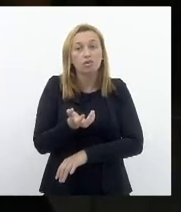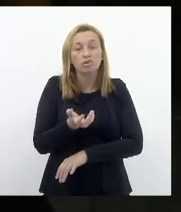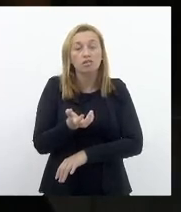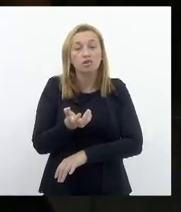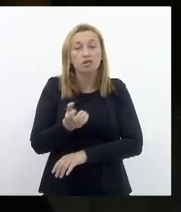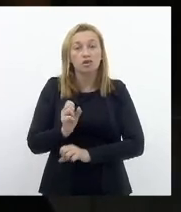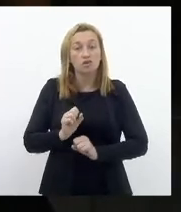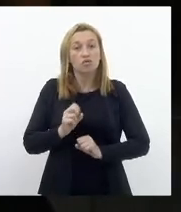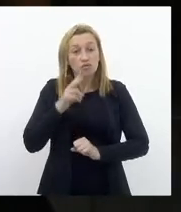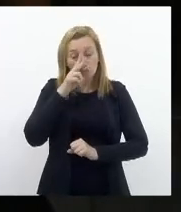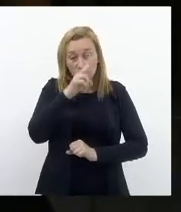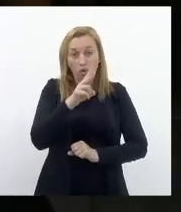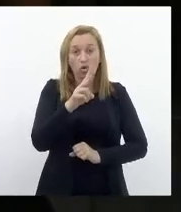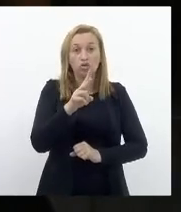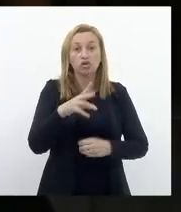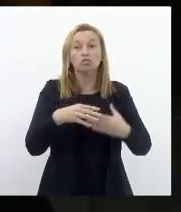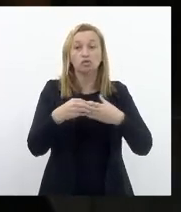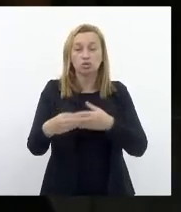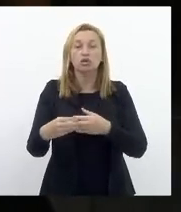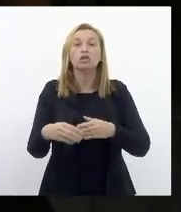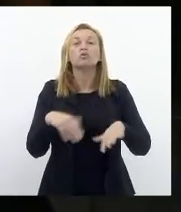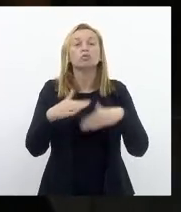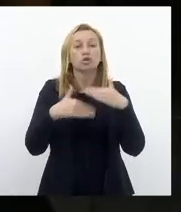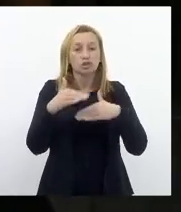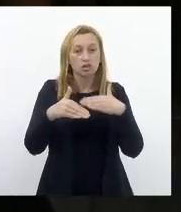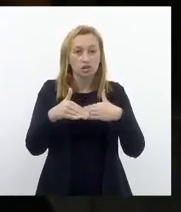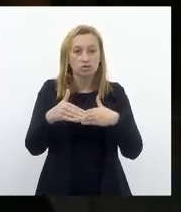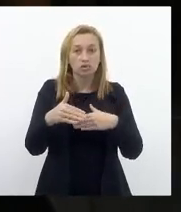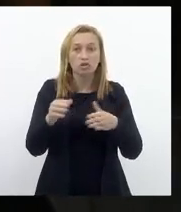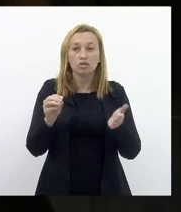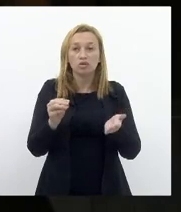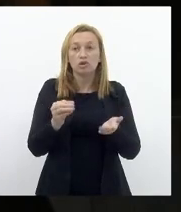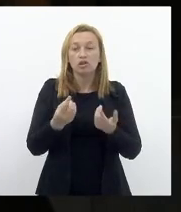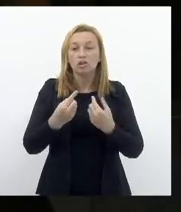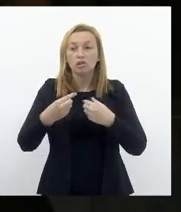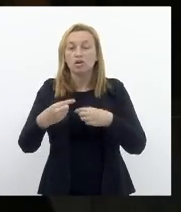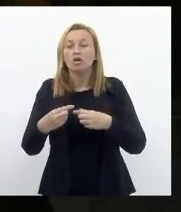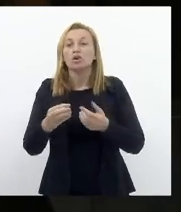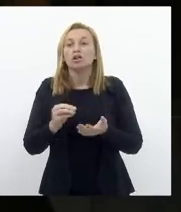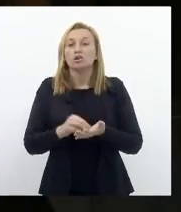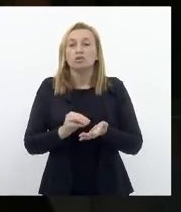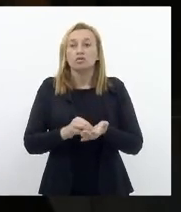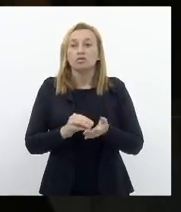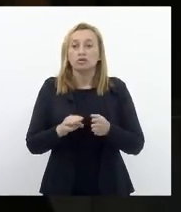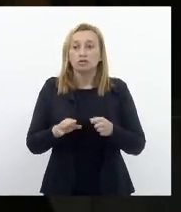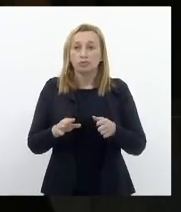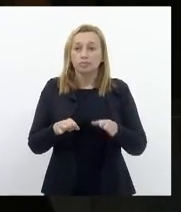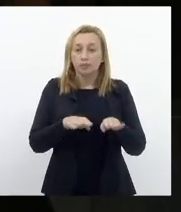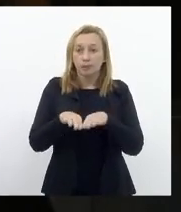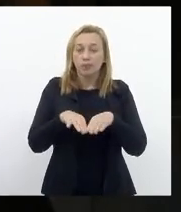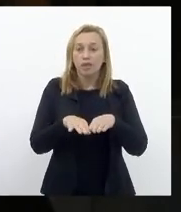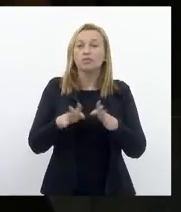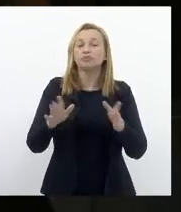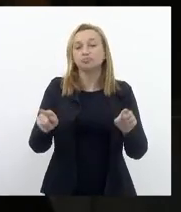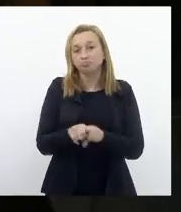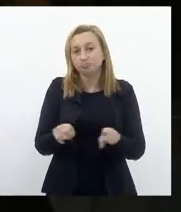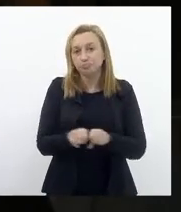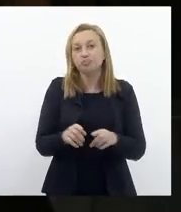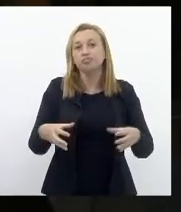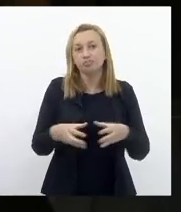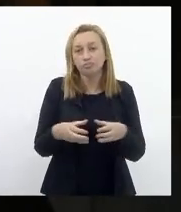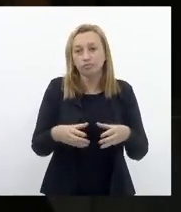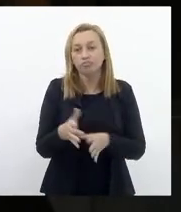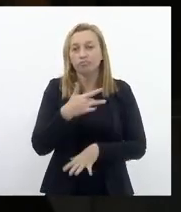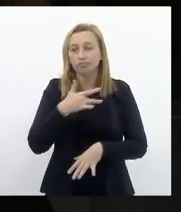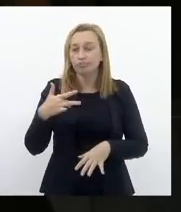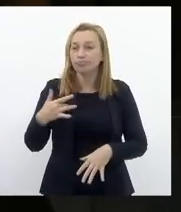Forte Protagonista Indutora De processo de desenvolvimento Enfrentamento de desigualdade E para concluir Falar da audiência pública Que tivemos hoje Na comissão de saúde O mandato estava presente